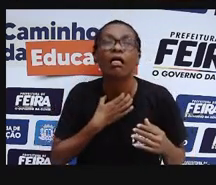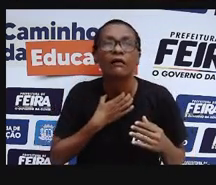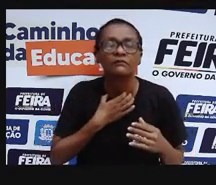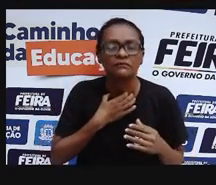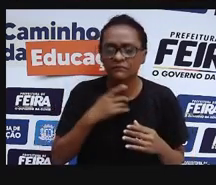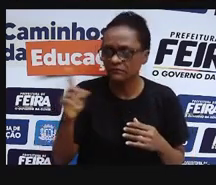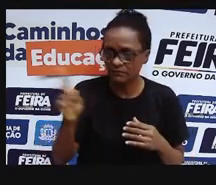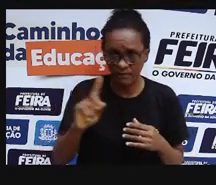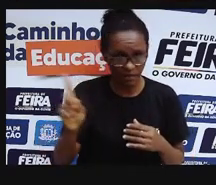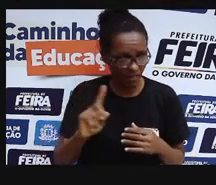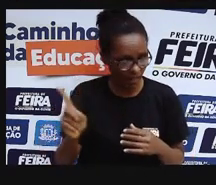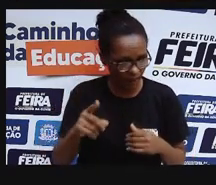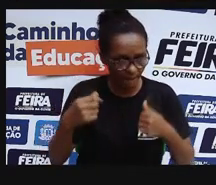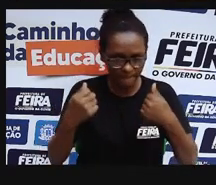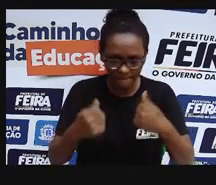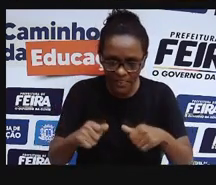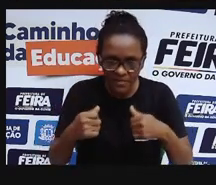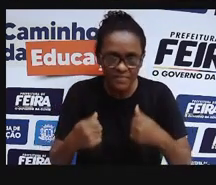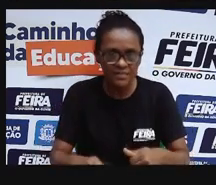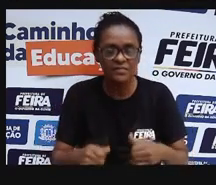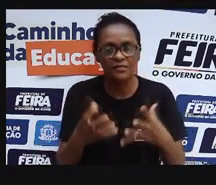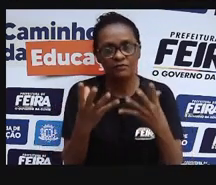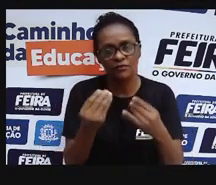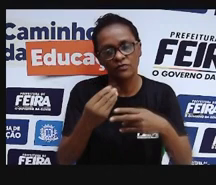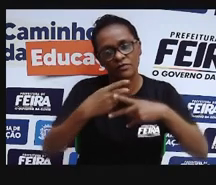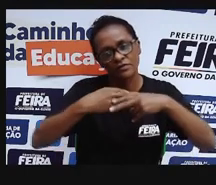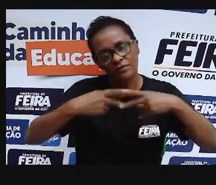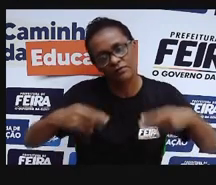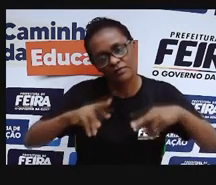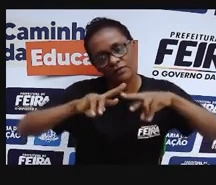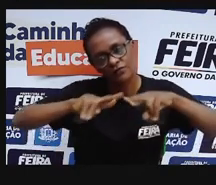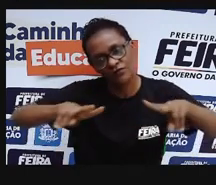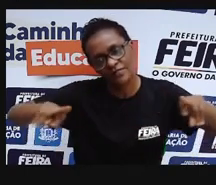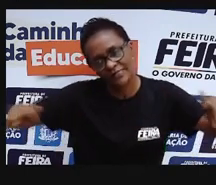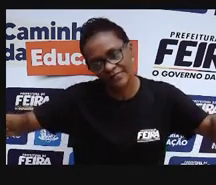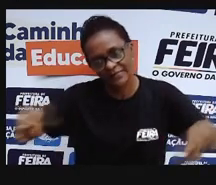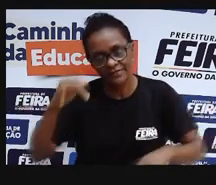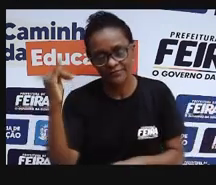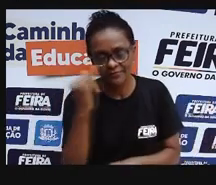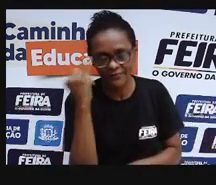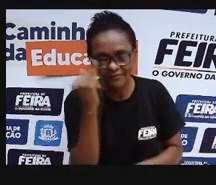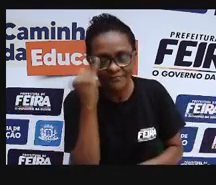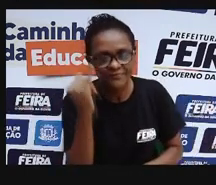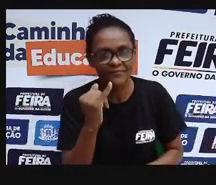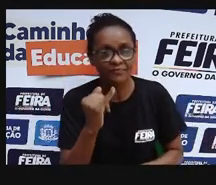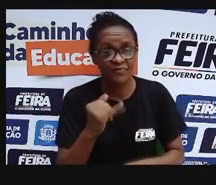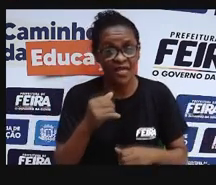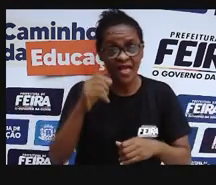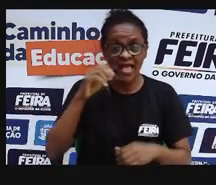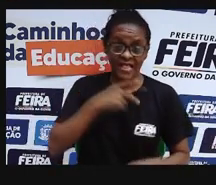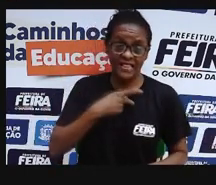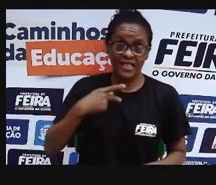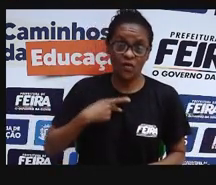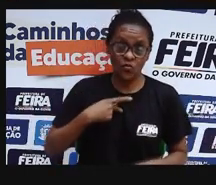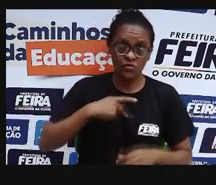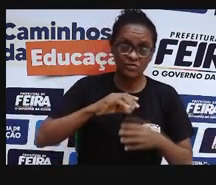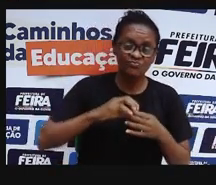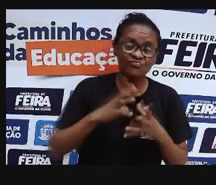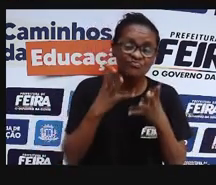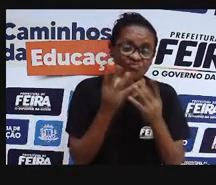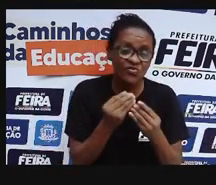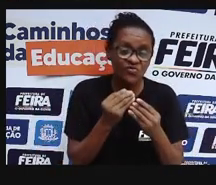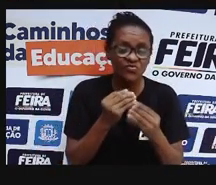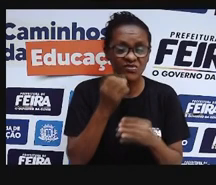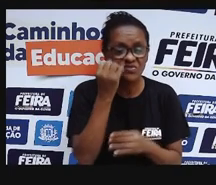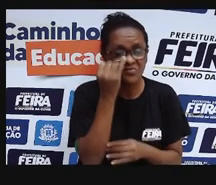isso, tá? Essa ausência dessas doenças. Saúde, então, tem um conceito amplo, certo? A gente tem que